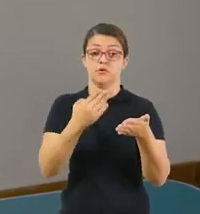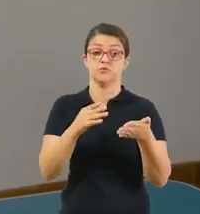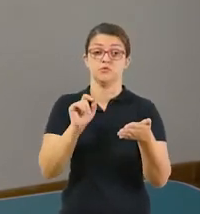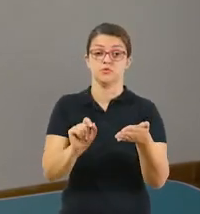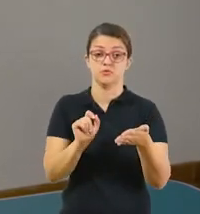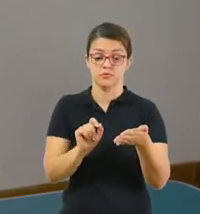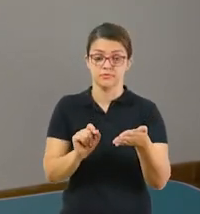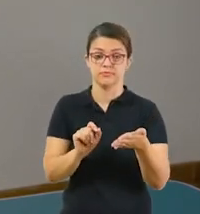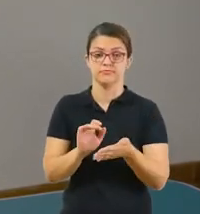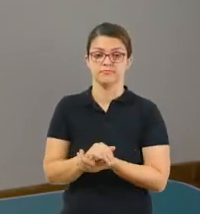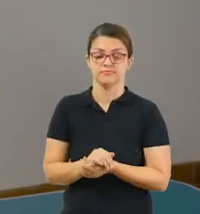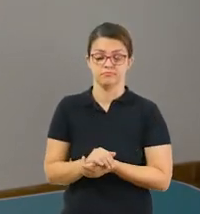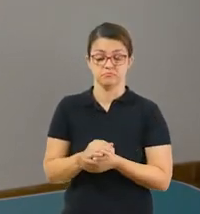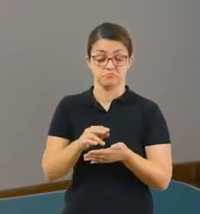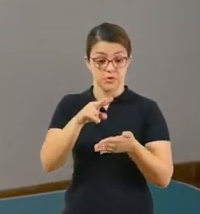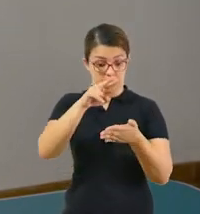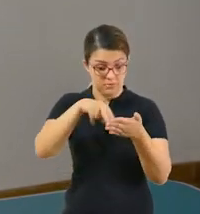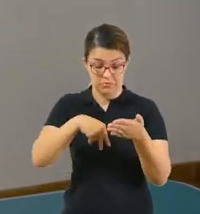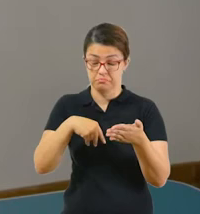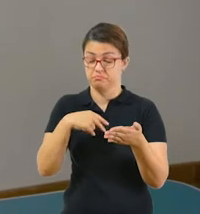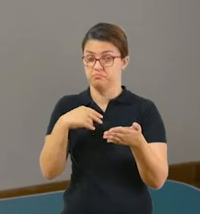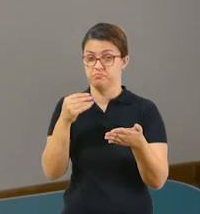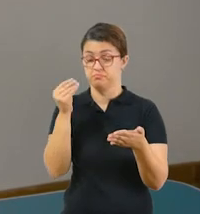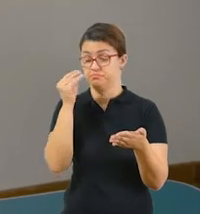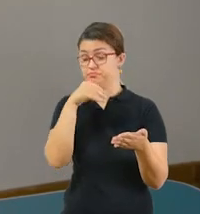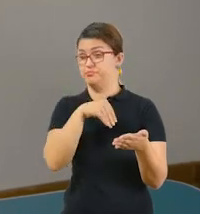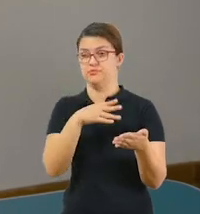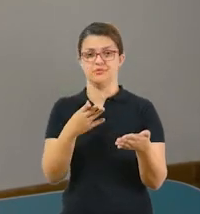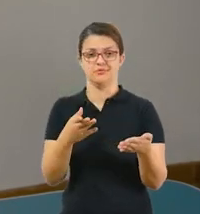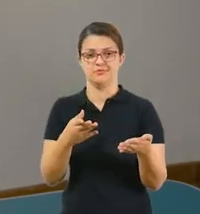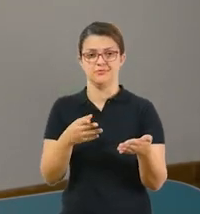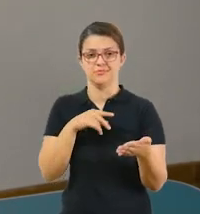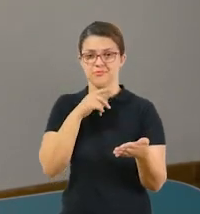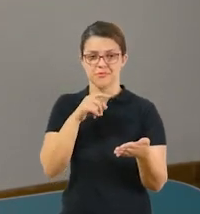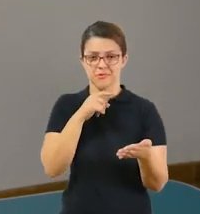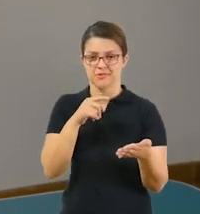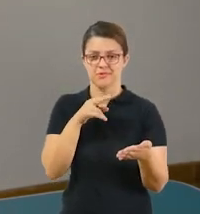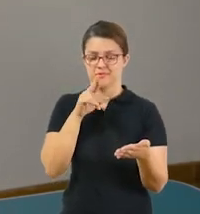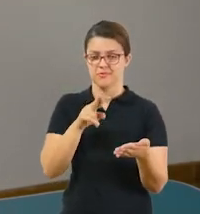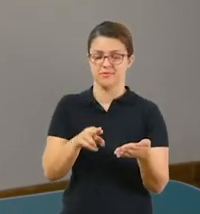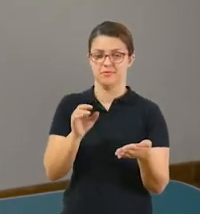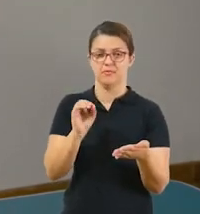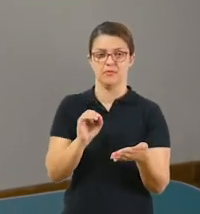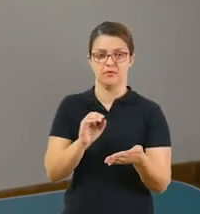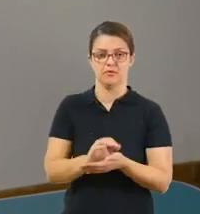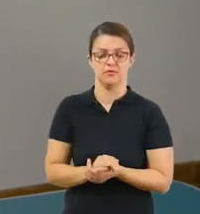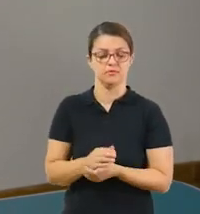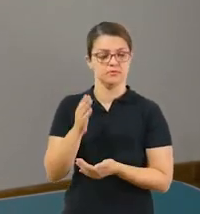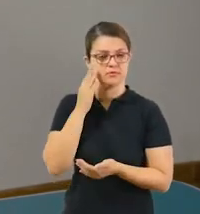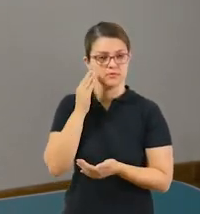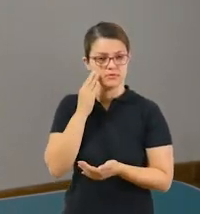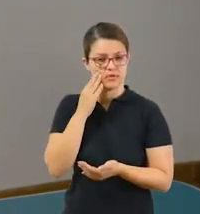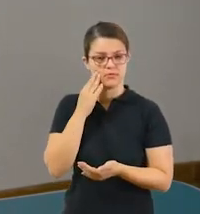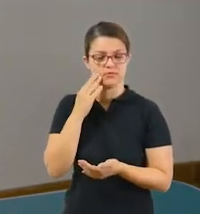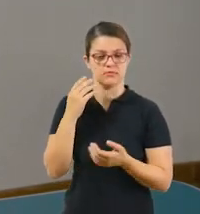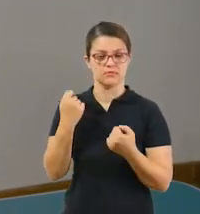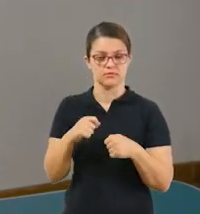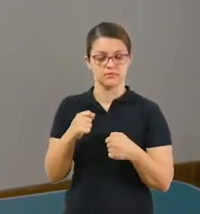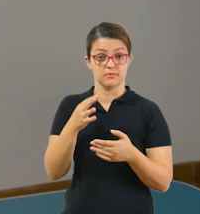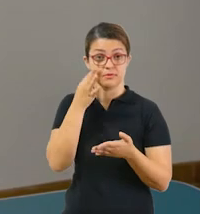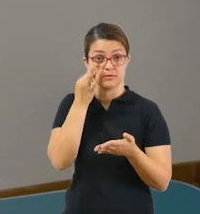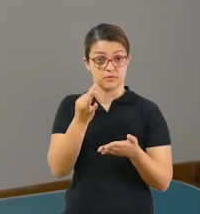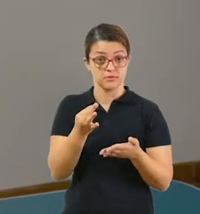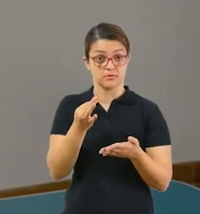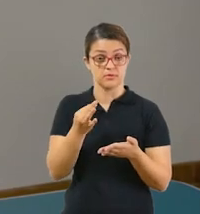pede. Muitas vezes, a gente não presta tanta atenção e não consegue fazer o exercício. A conta você já sabe. O que você precisa é